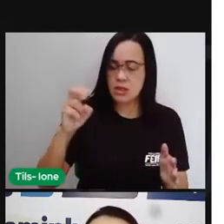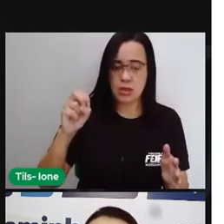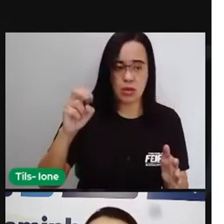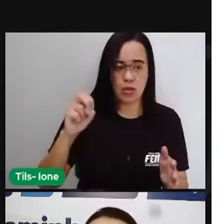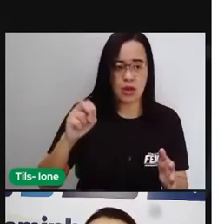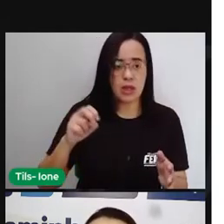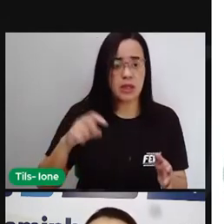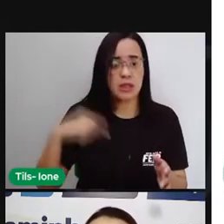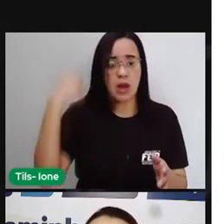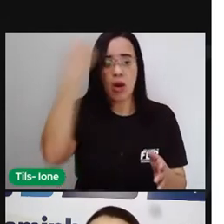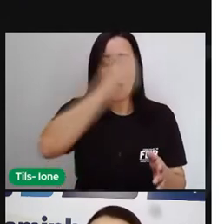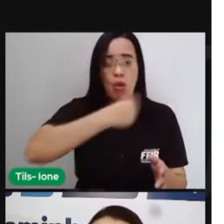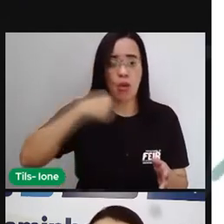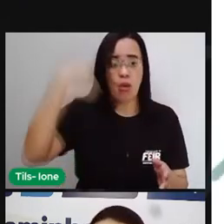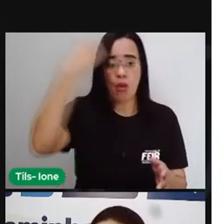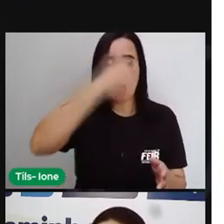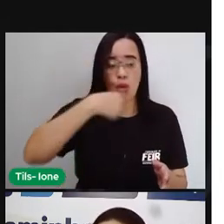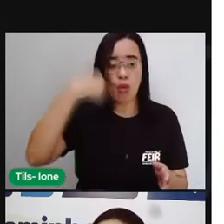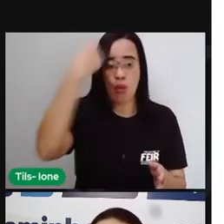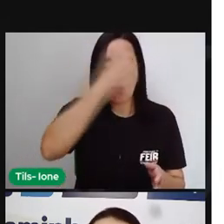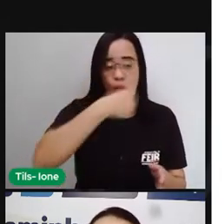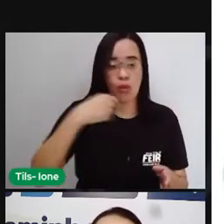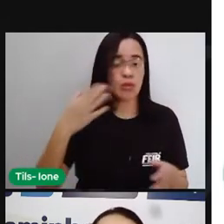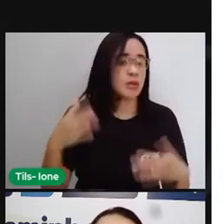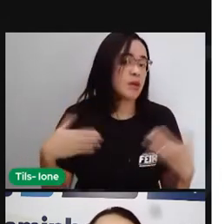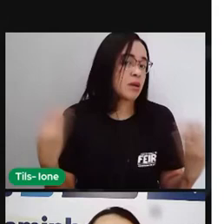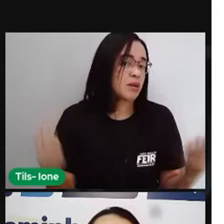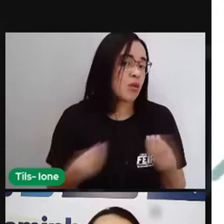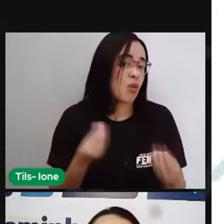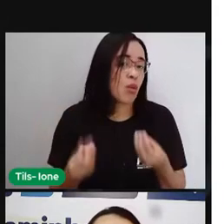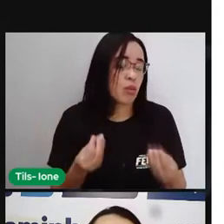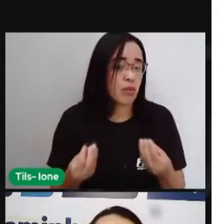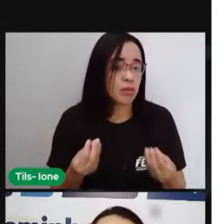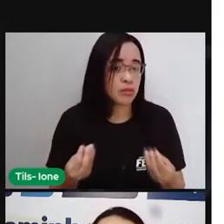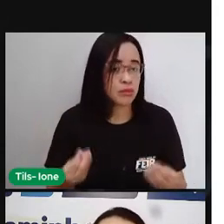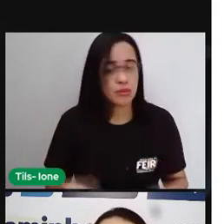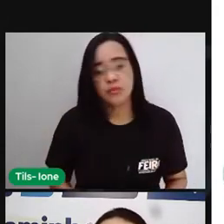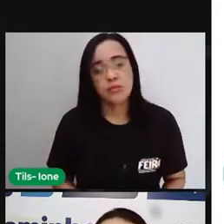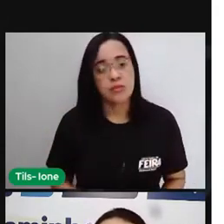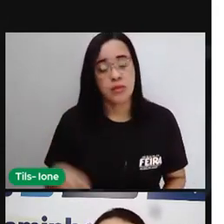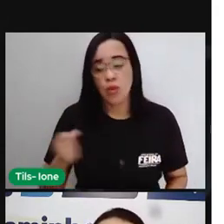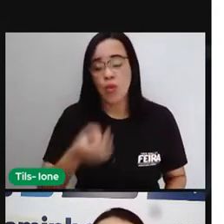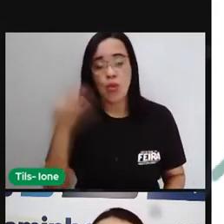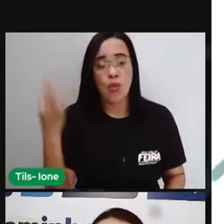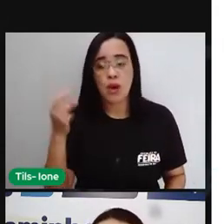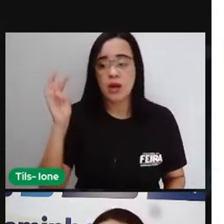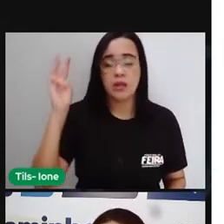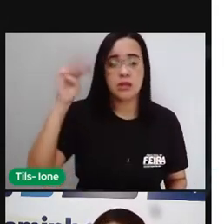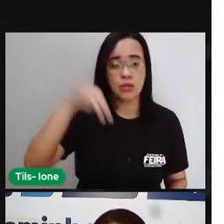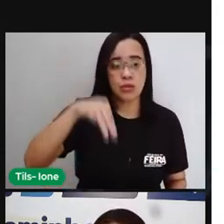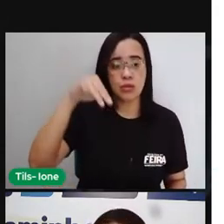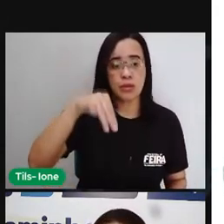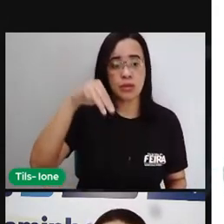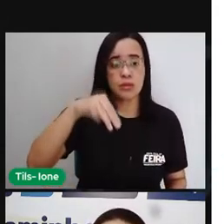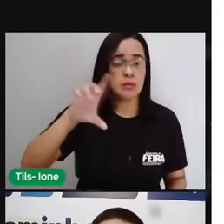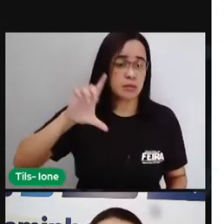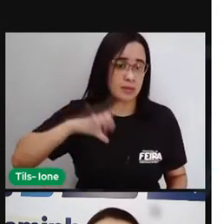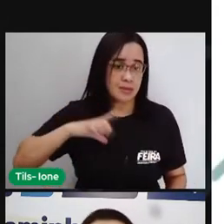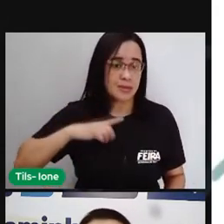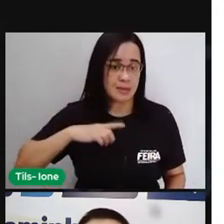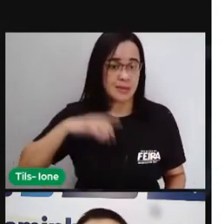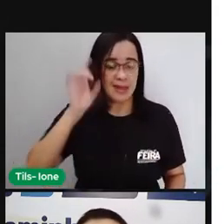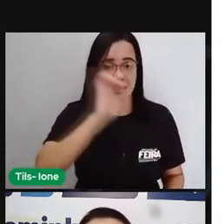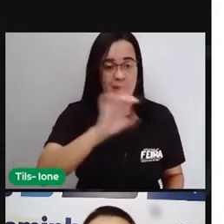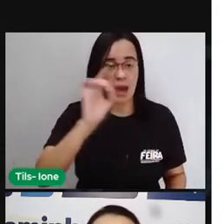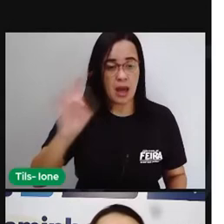esse cálculo observando primeiramente, não é? Quantos minutos tem cada hora? Então, vamos